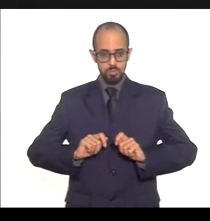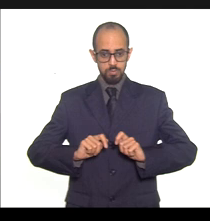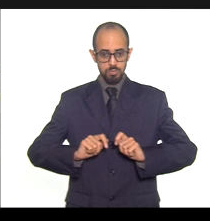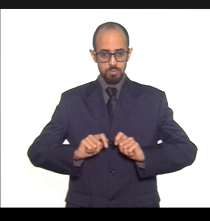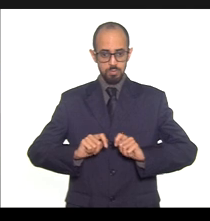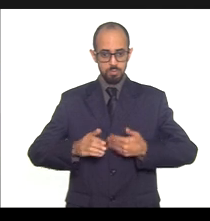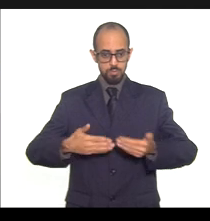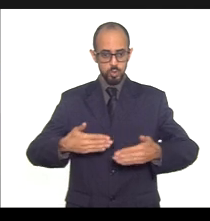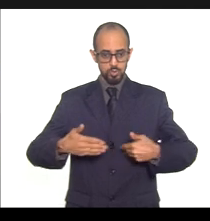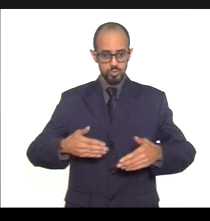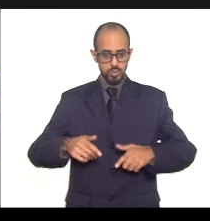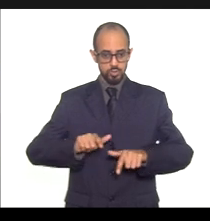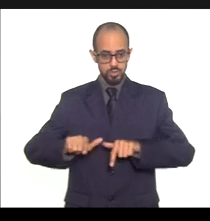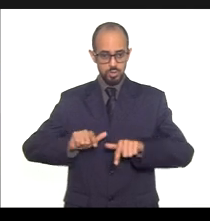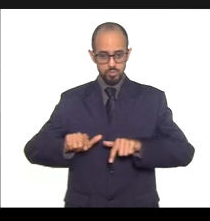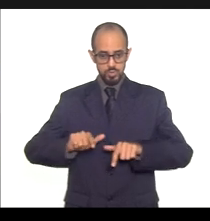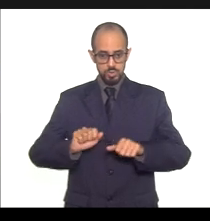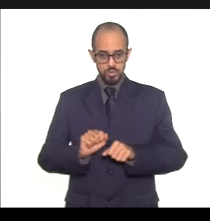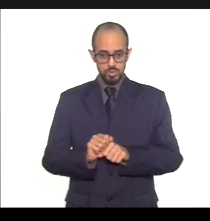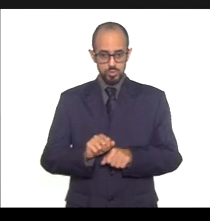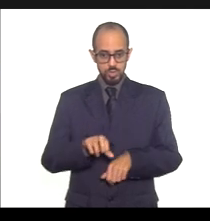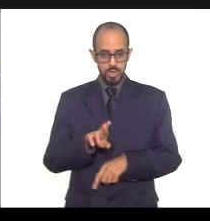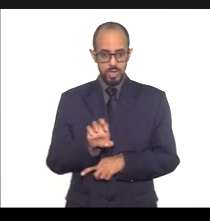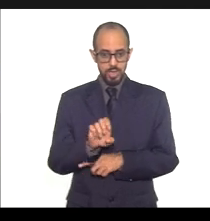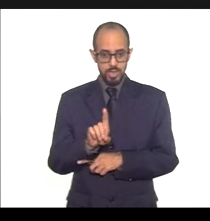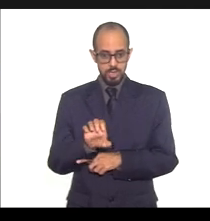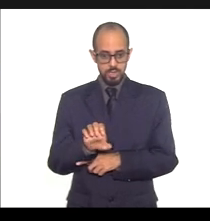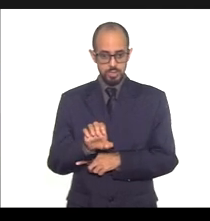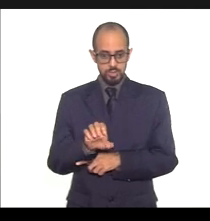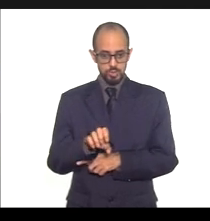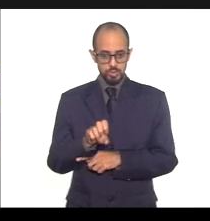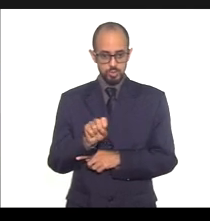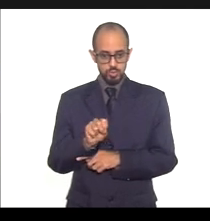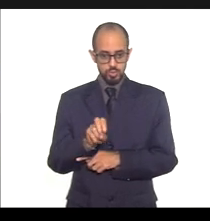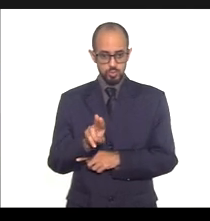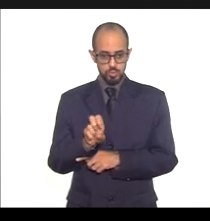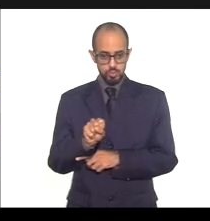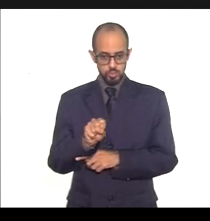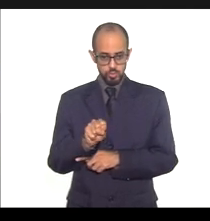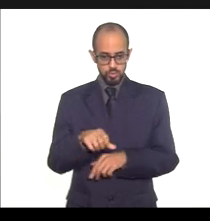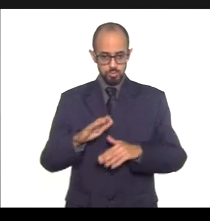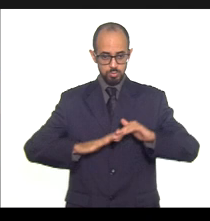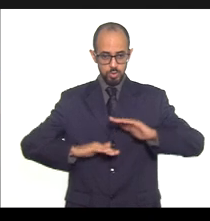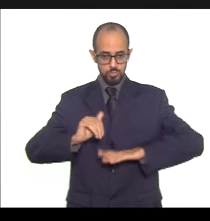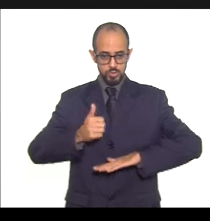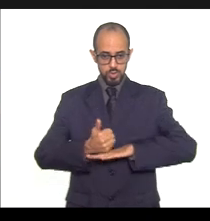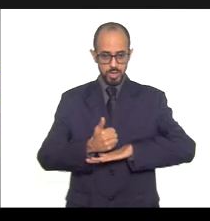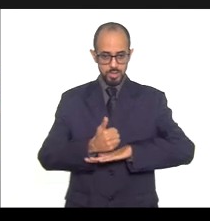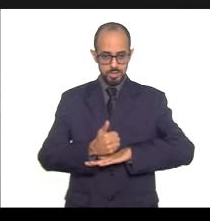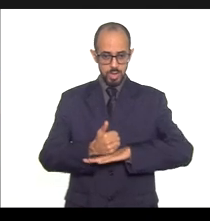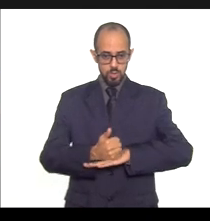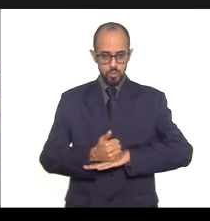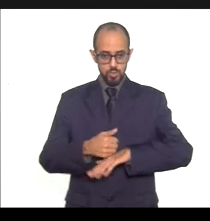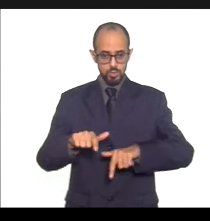rede física prestadora de serviços ao SUS, profissionais de saúde trabalhando no SUS,